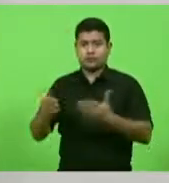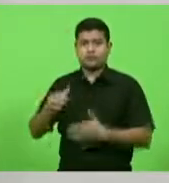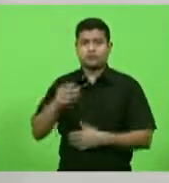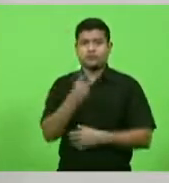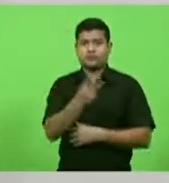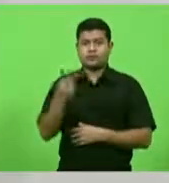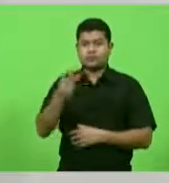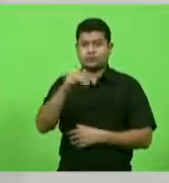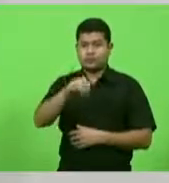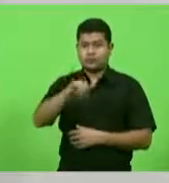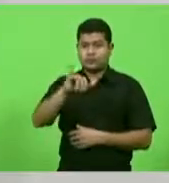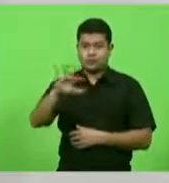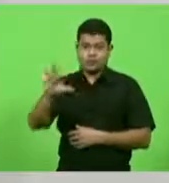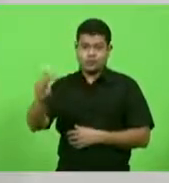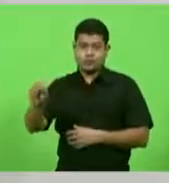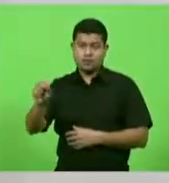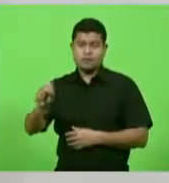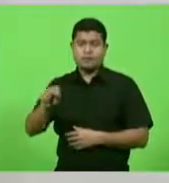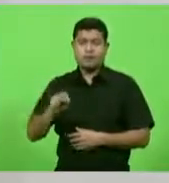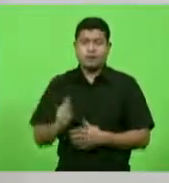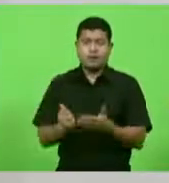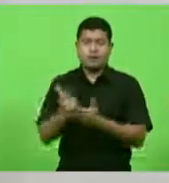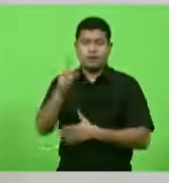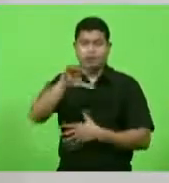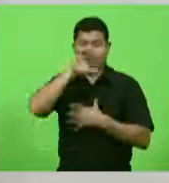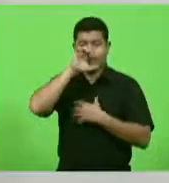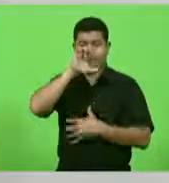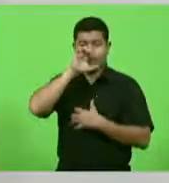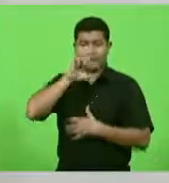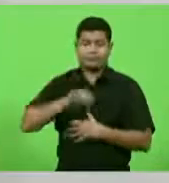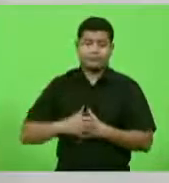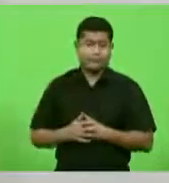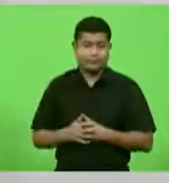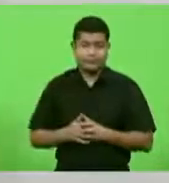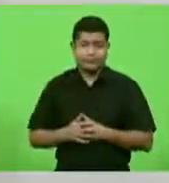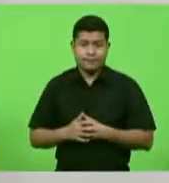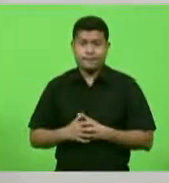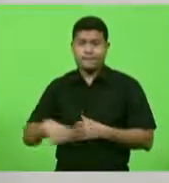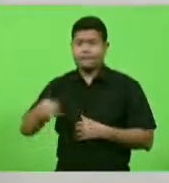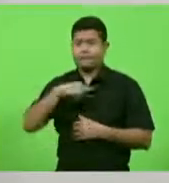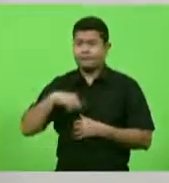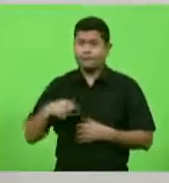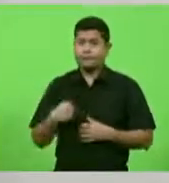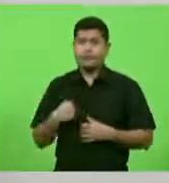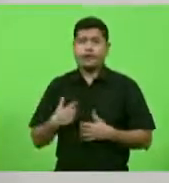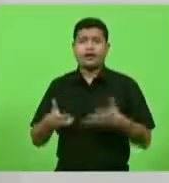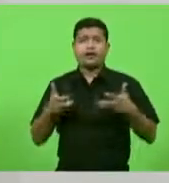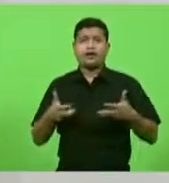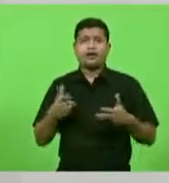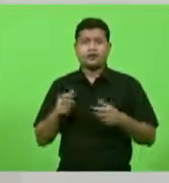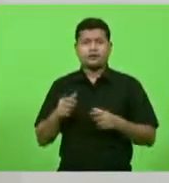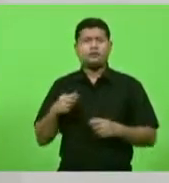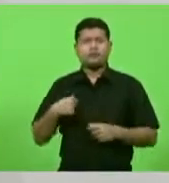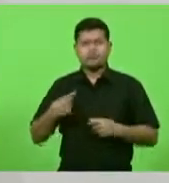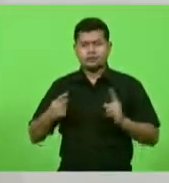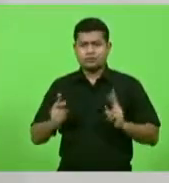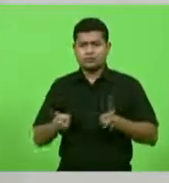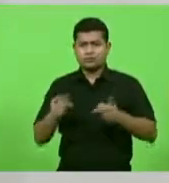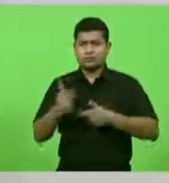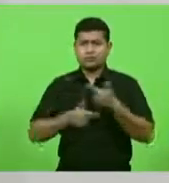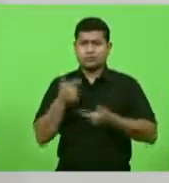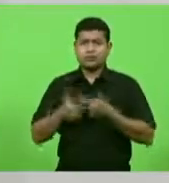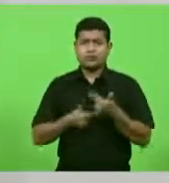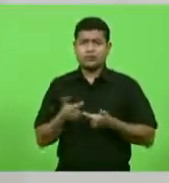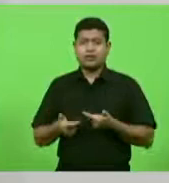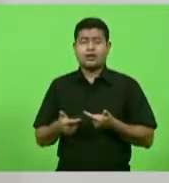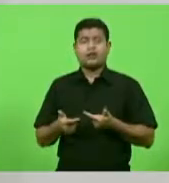$ 33 milhões para a compra dos respiradores. Somos a favor e vamos trabalhar para isso da